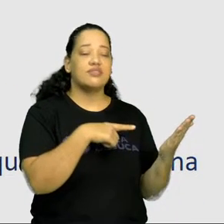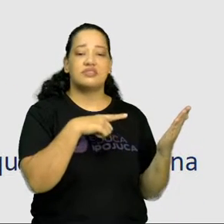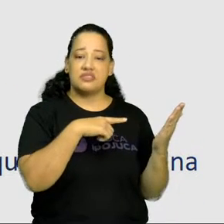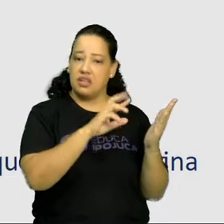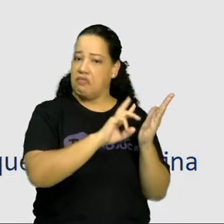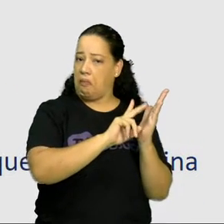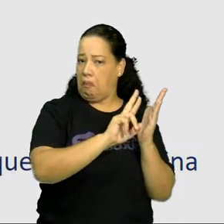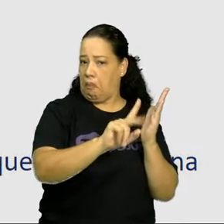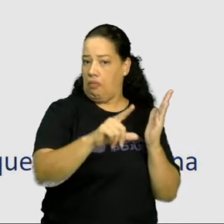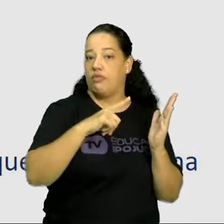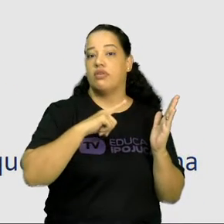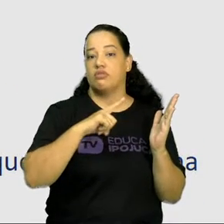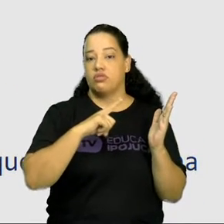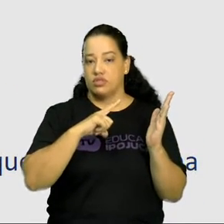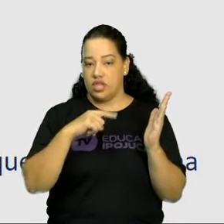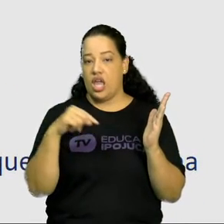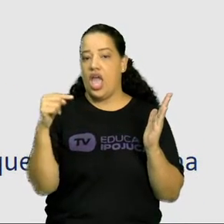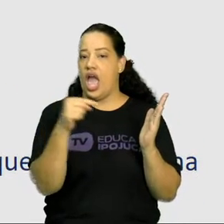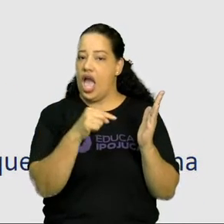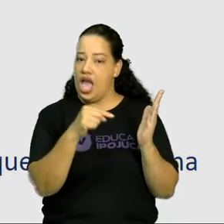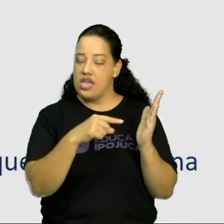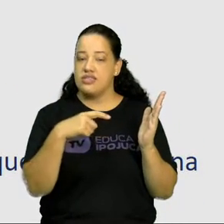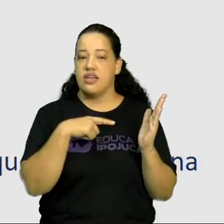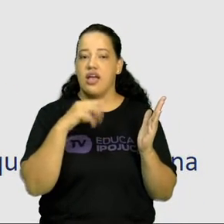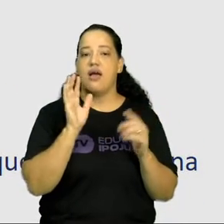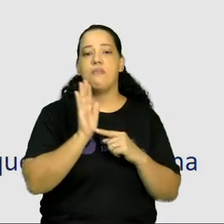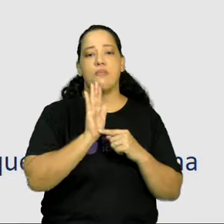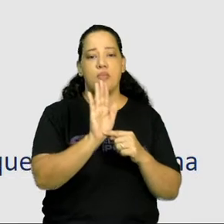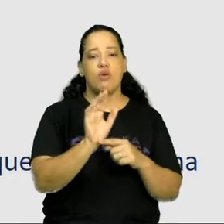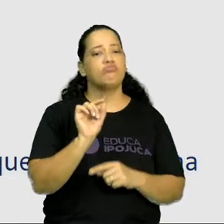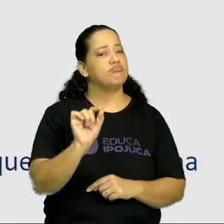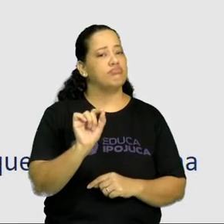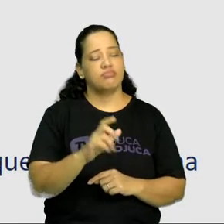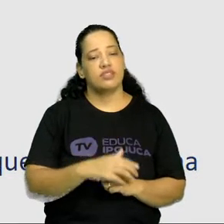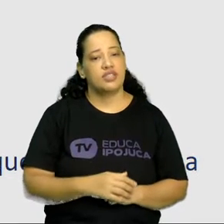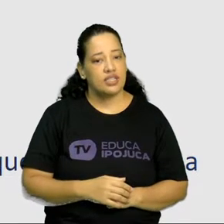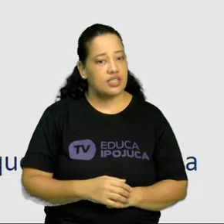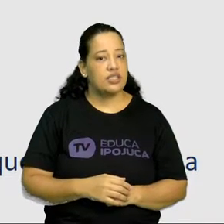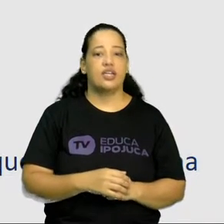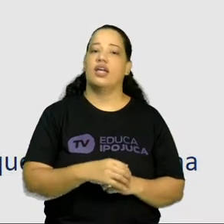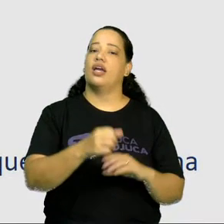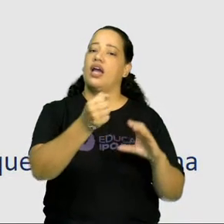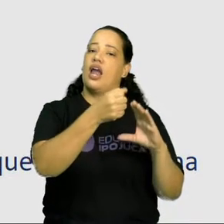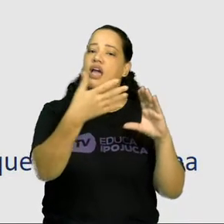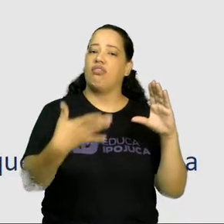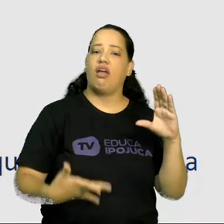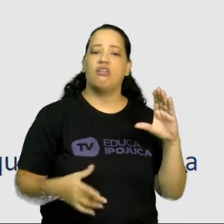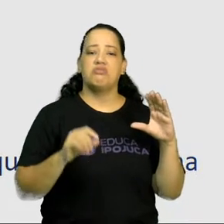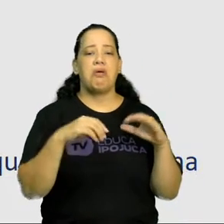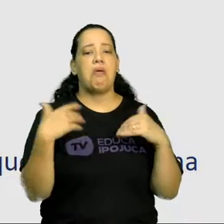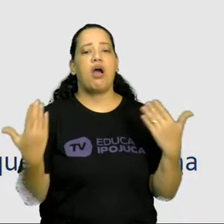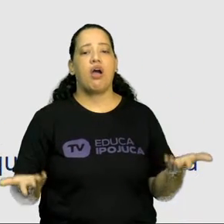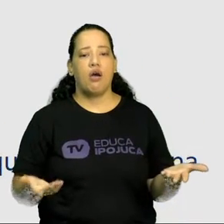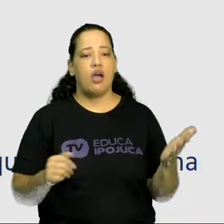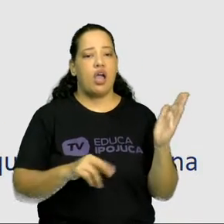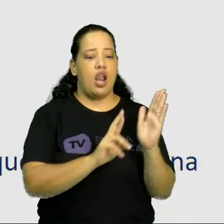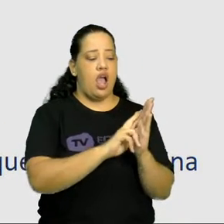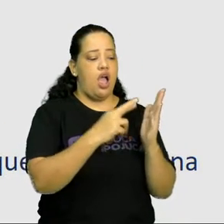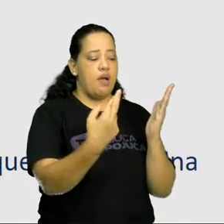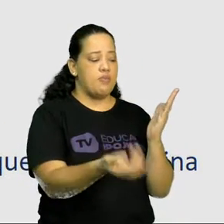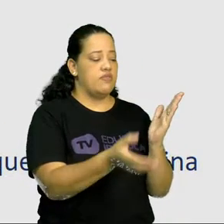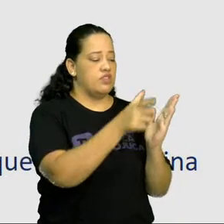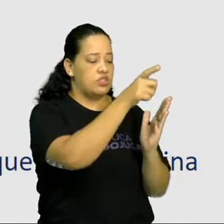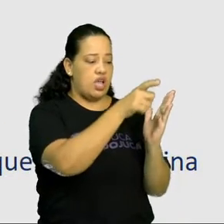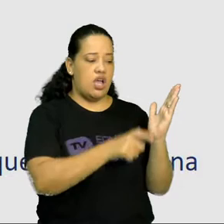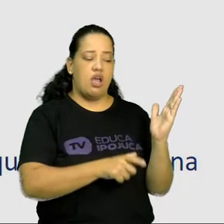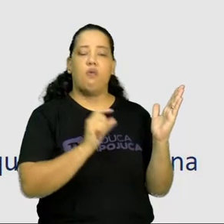de revista, né? Mas essa em específico também, ela mostra, né? Qual é a característica da revista? A capa de revista tem